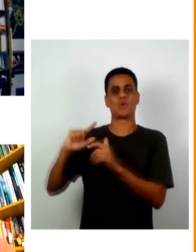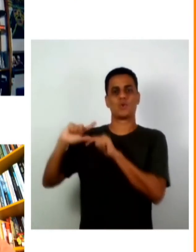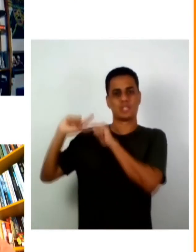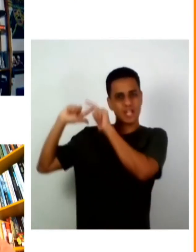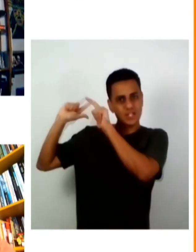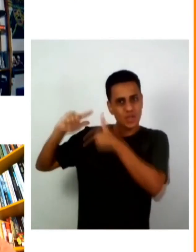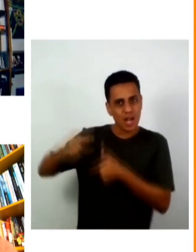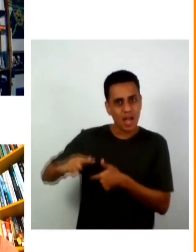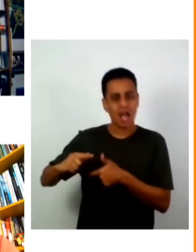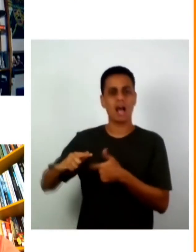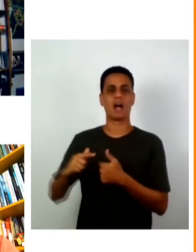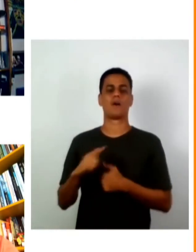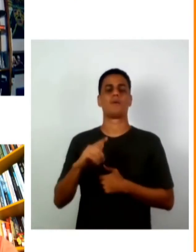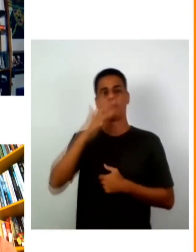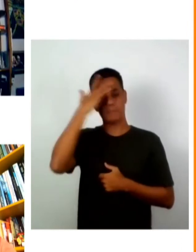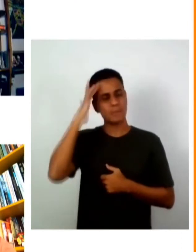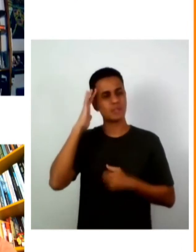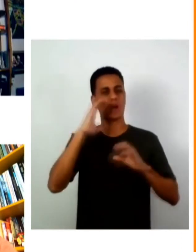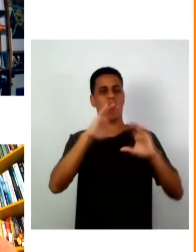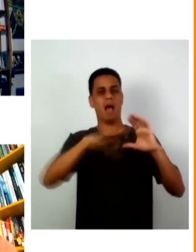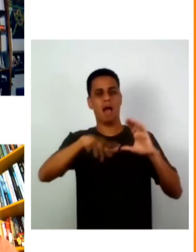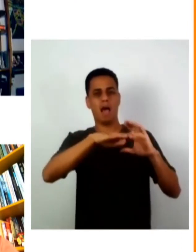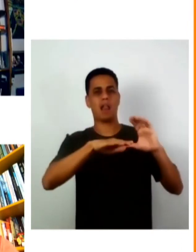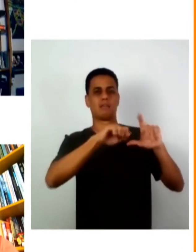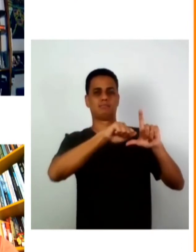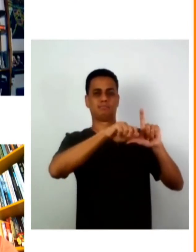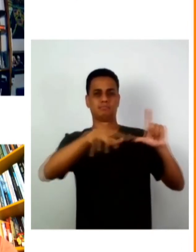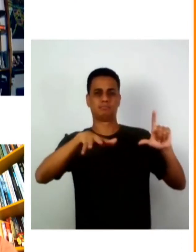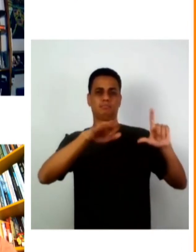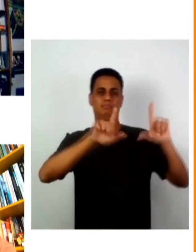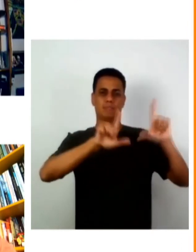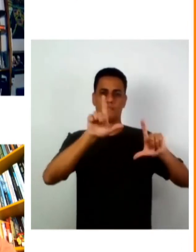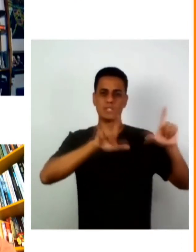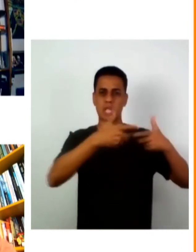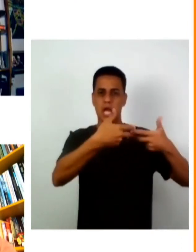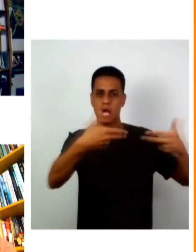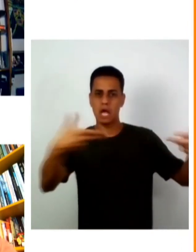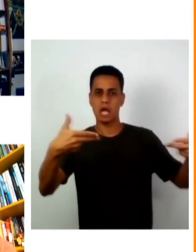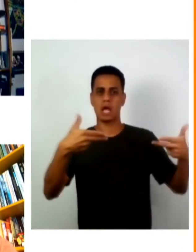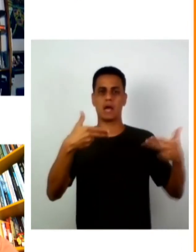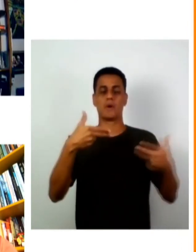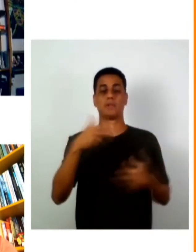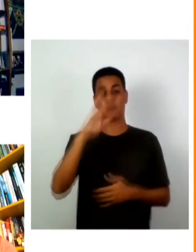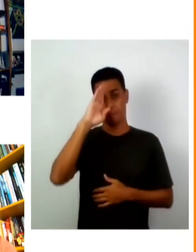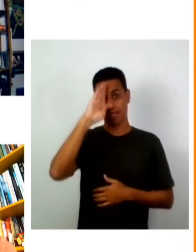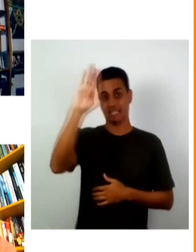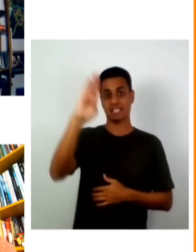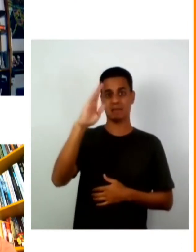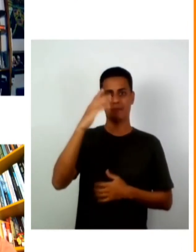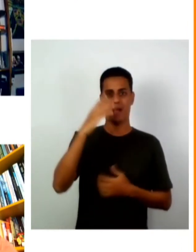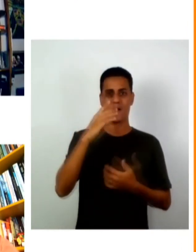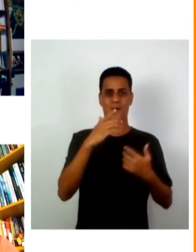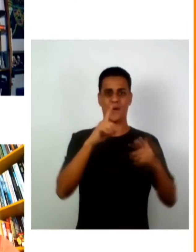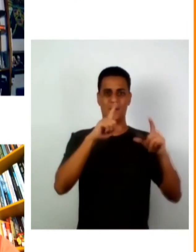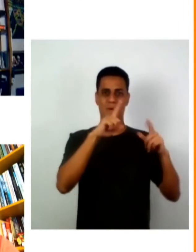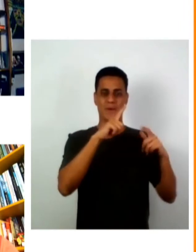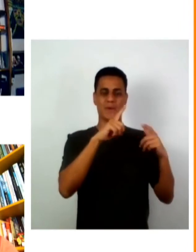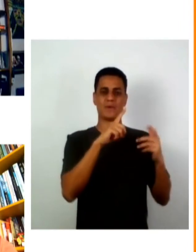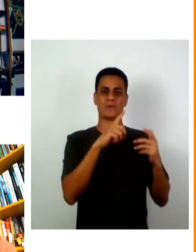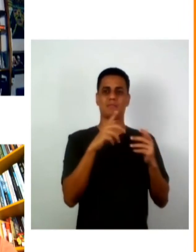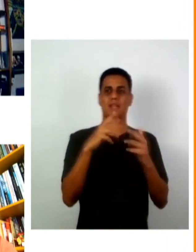diretores das mídias ou seja os diretores dos principais meios de comunicação